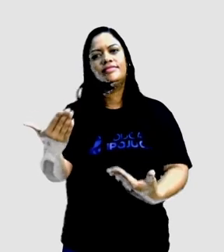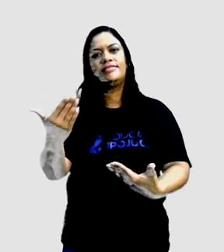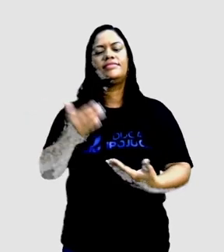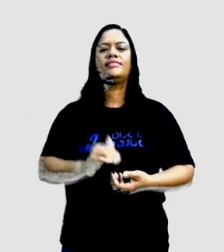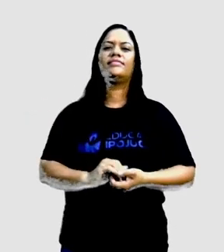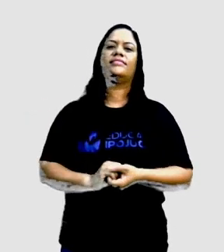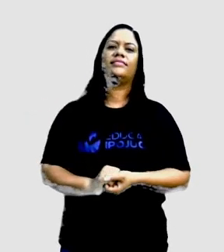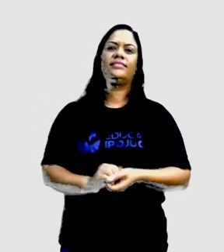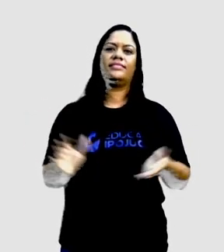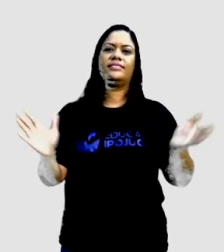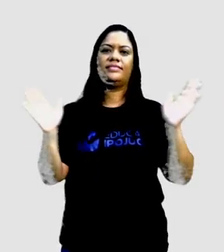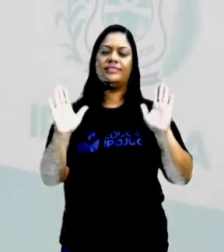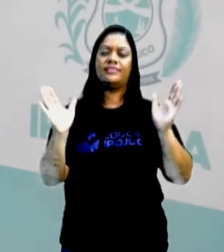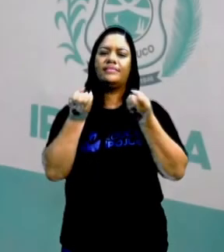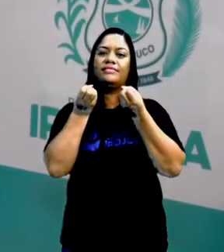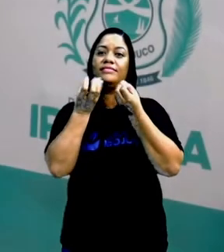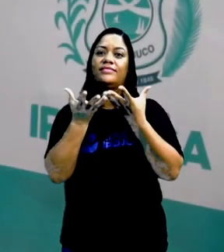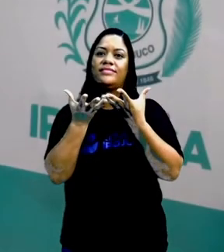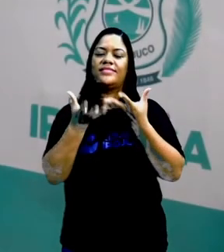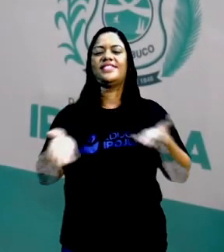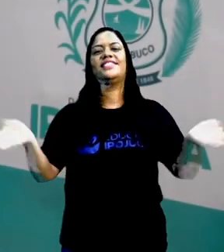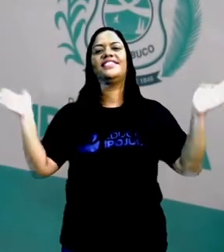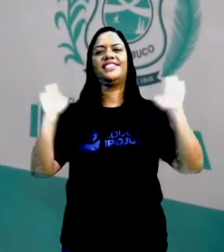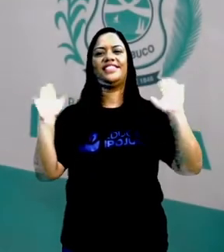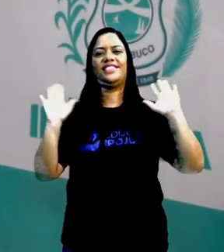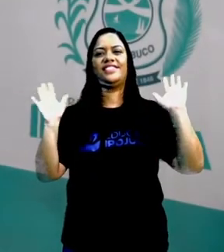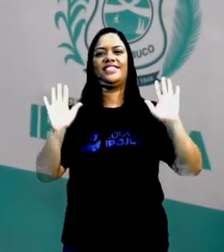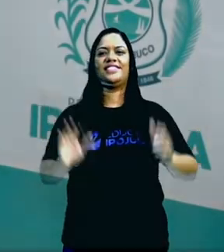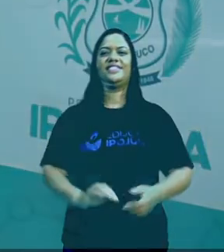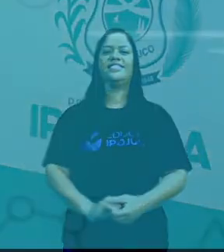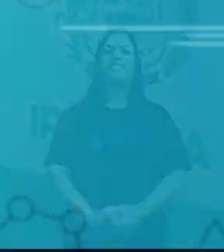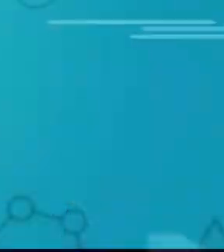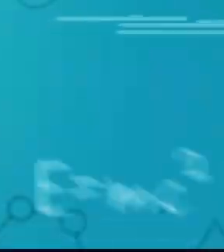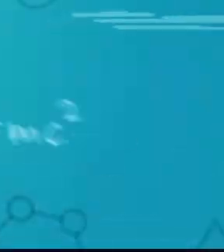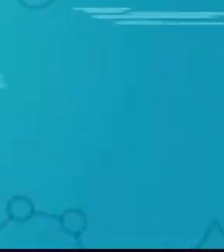obrigada. Fiquem bem e até a próxima, pessoal.